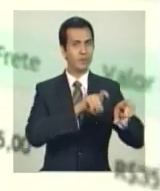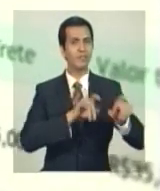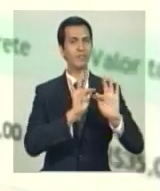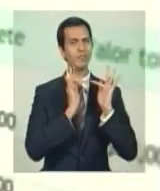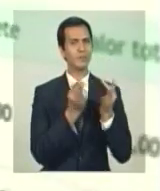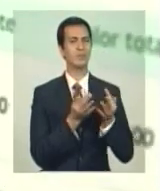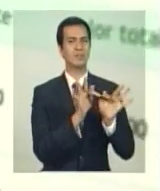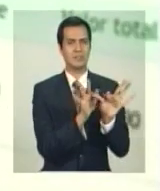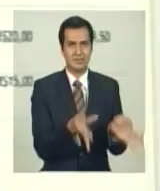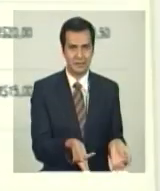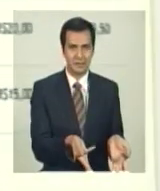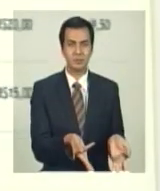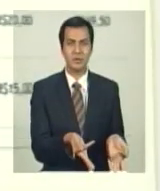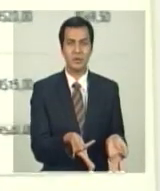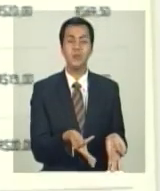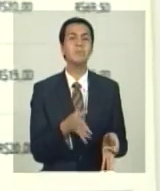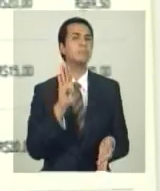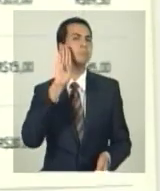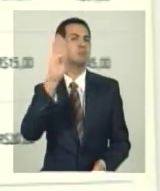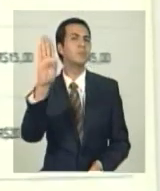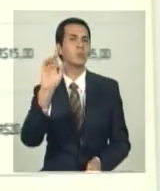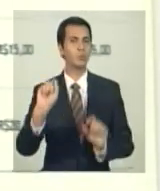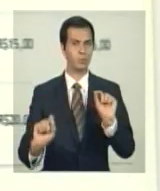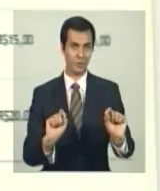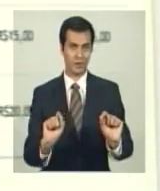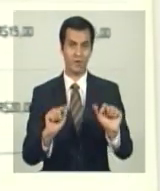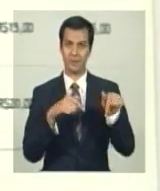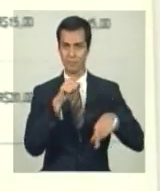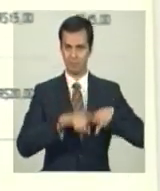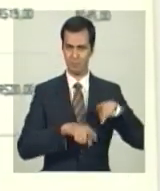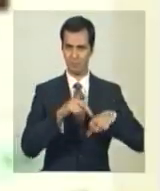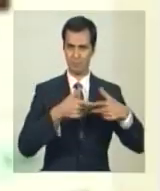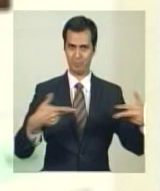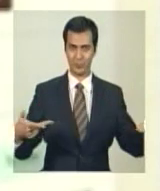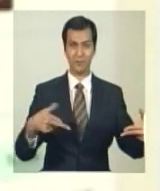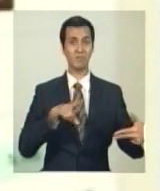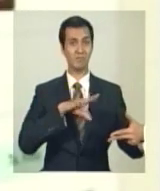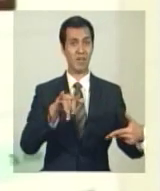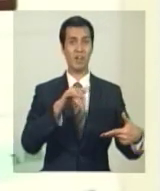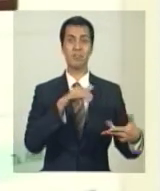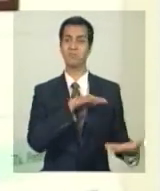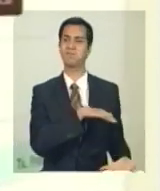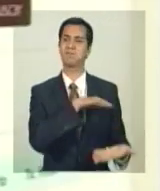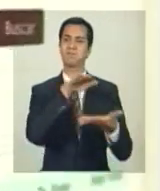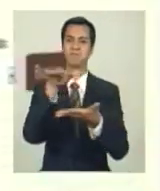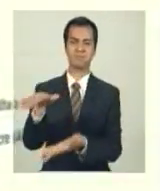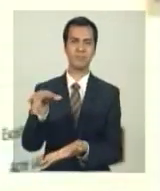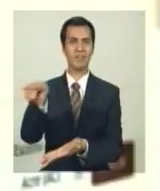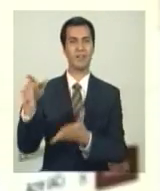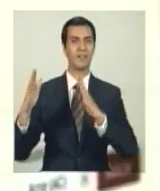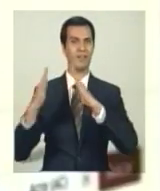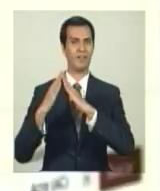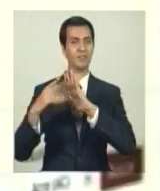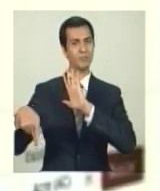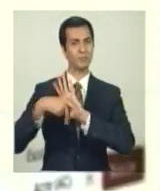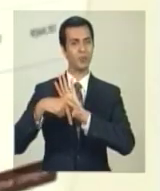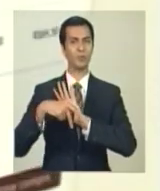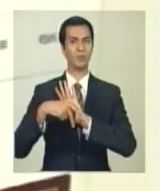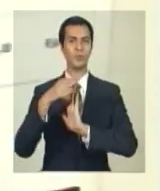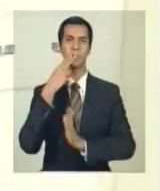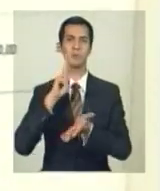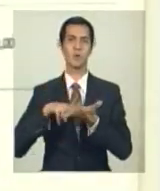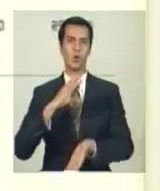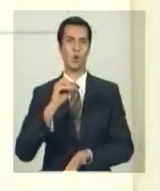E o mais importante, estes produtos serão entregues em casa pelos Correios em uma parceria